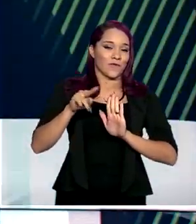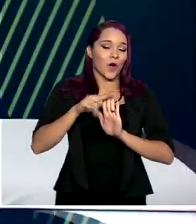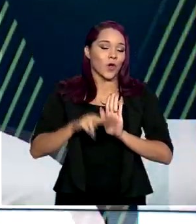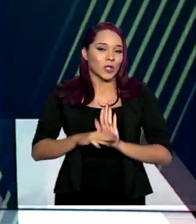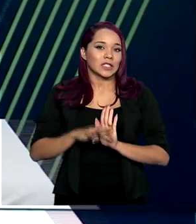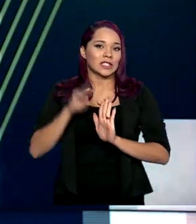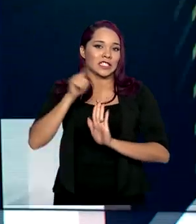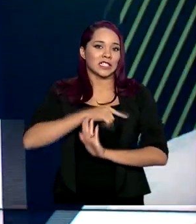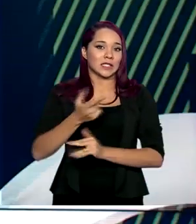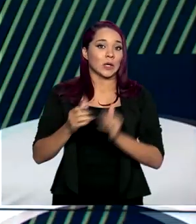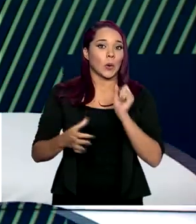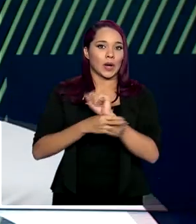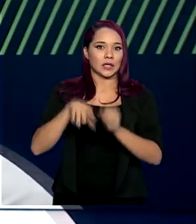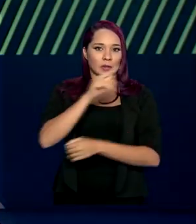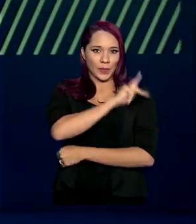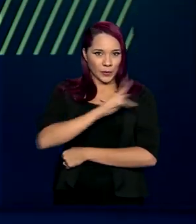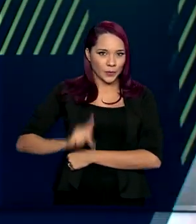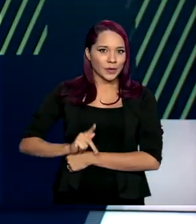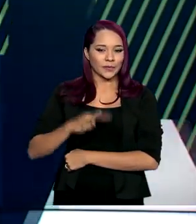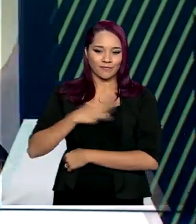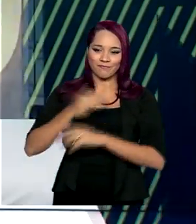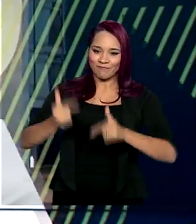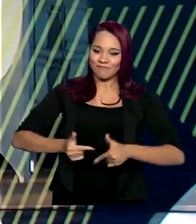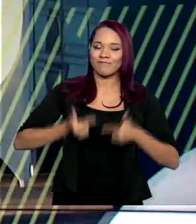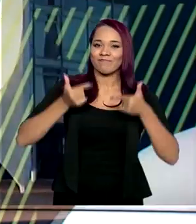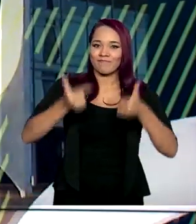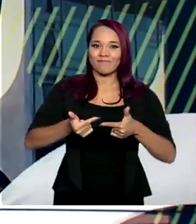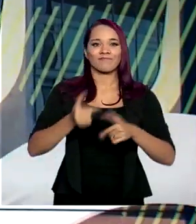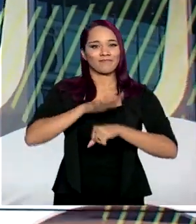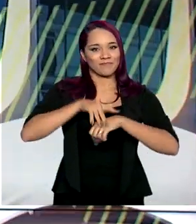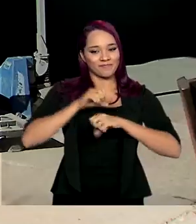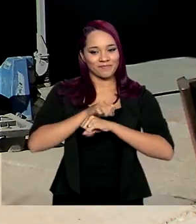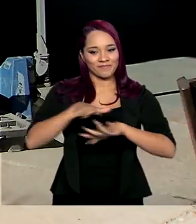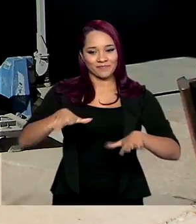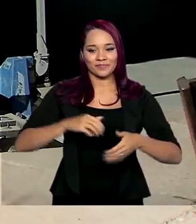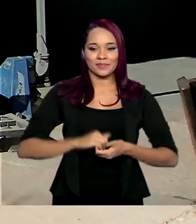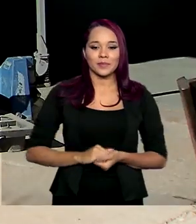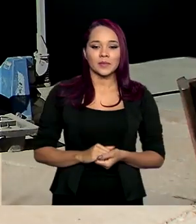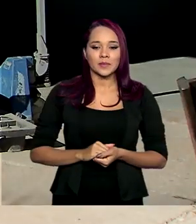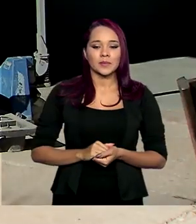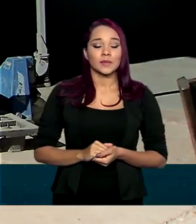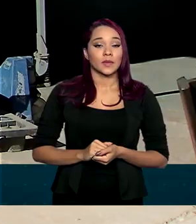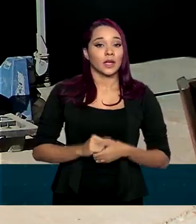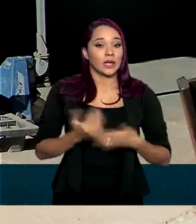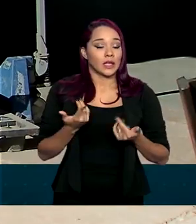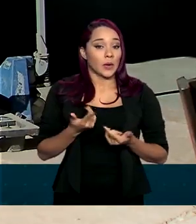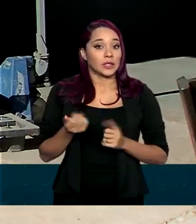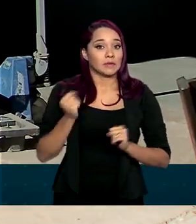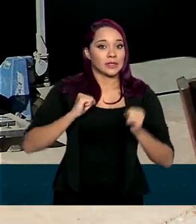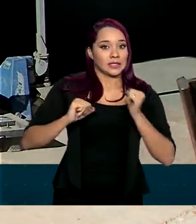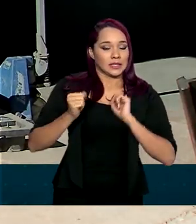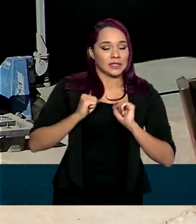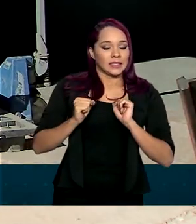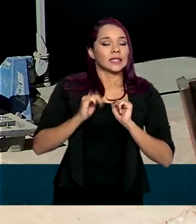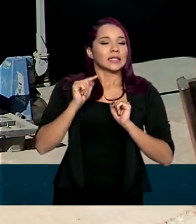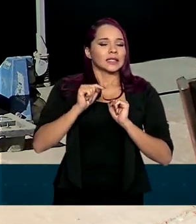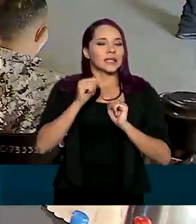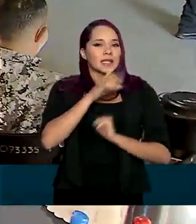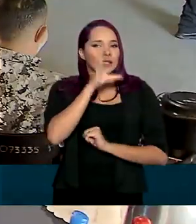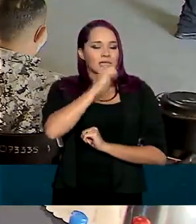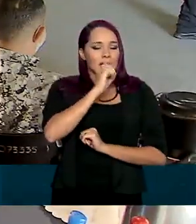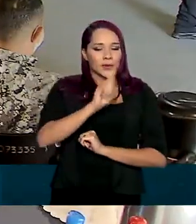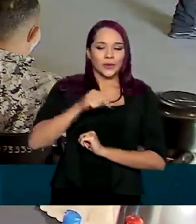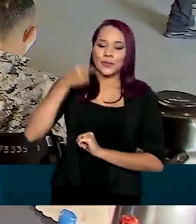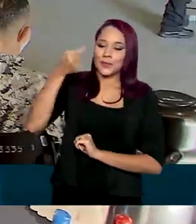que está na linha de frente do combate à pandemia. A expectativa é de que até o próximo sábado,